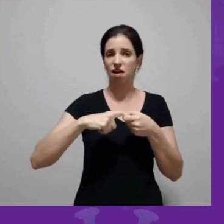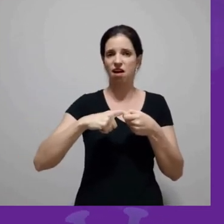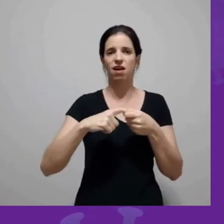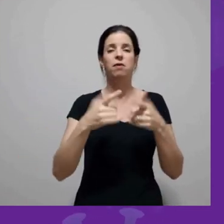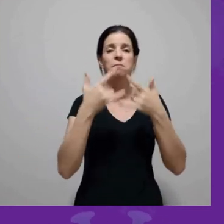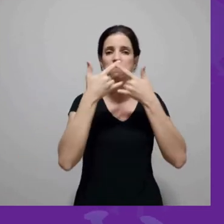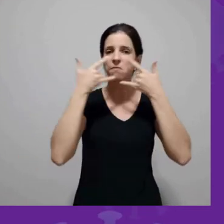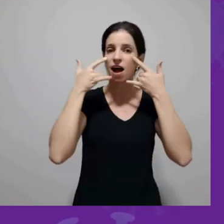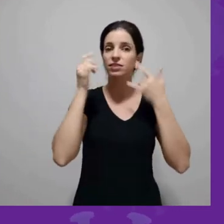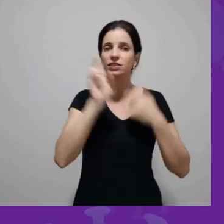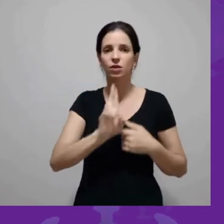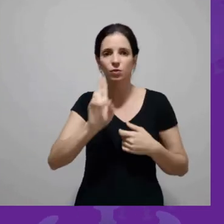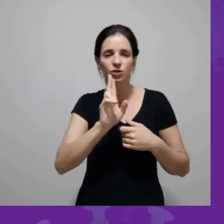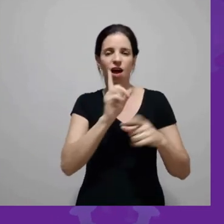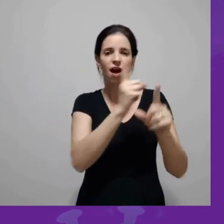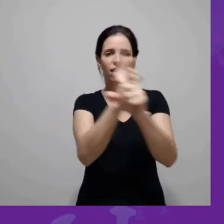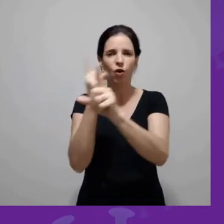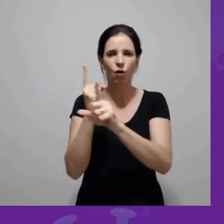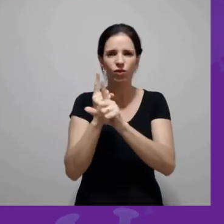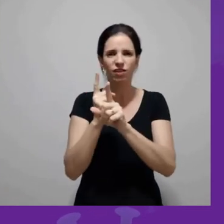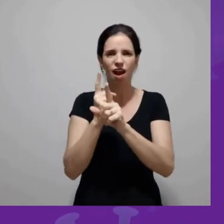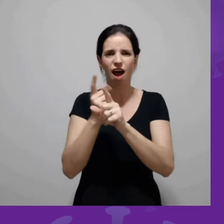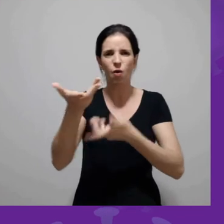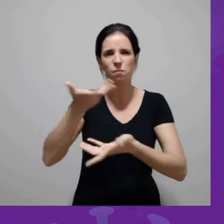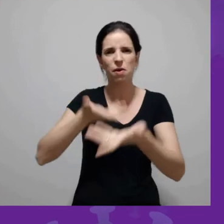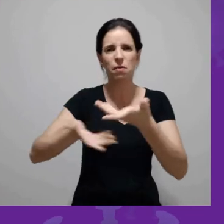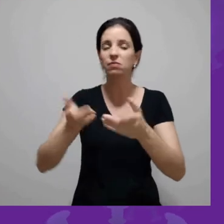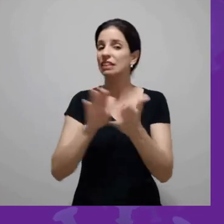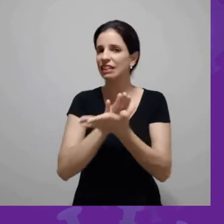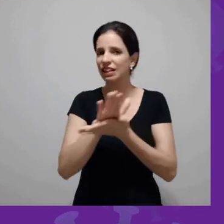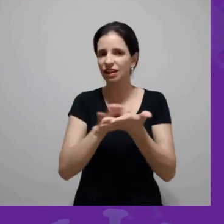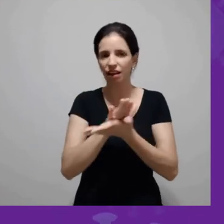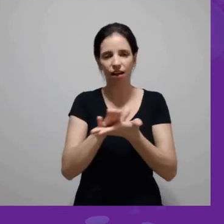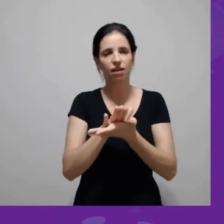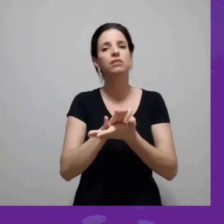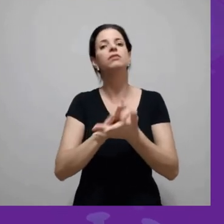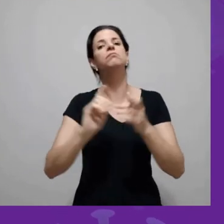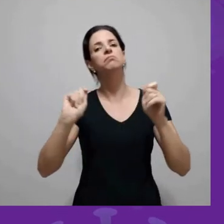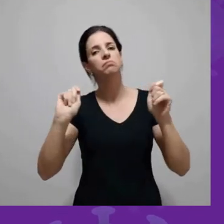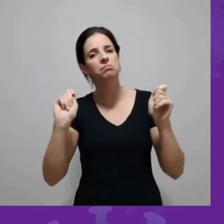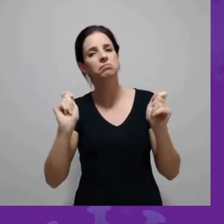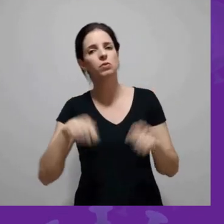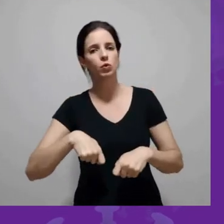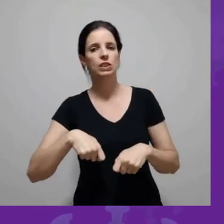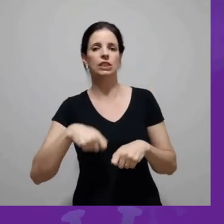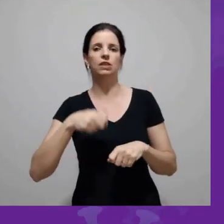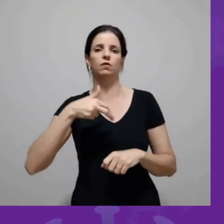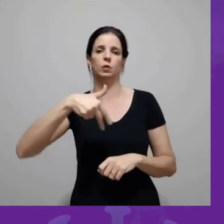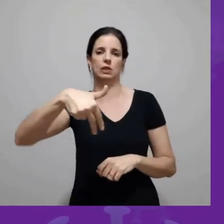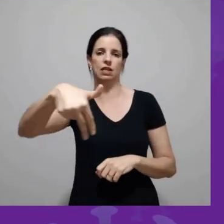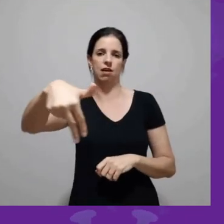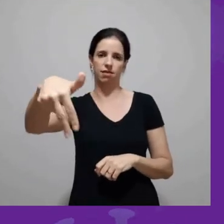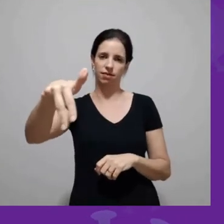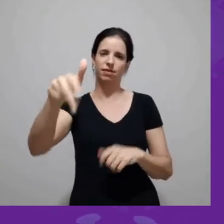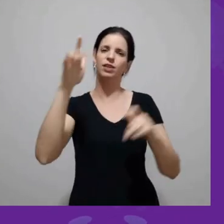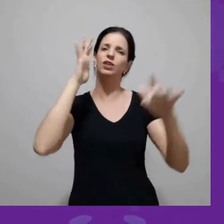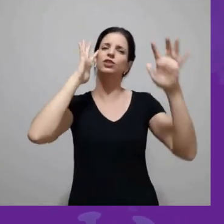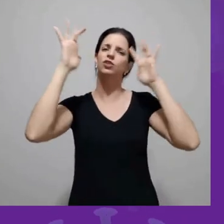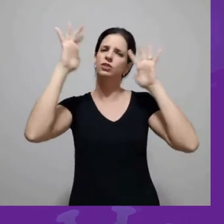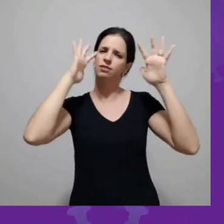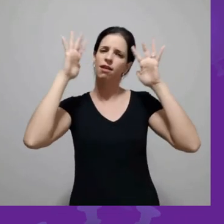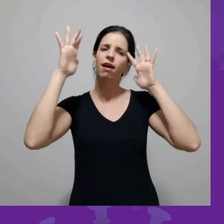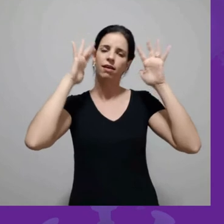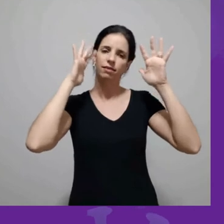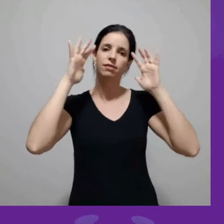máscara, sem encontrar com ninguém, sem passar perto de ninguém, não é? Dá para poder fazer uma saidinha assim